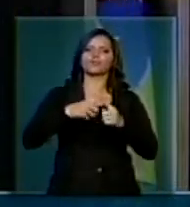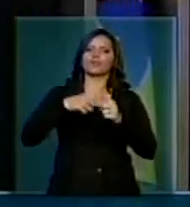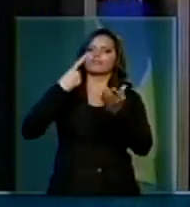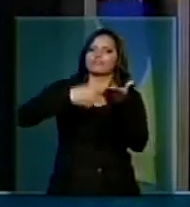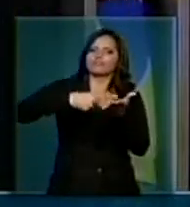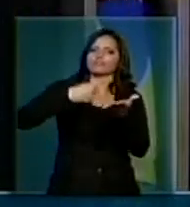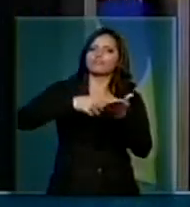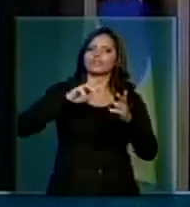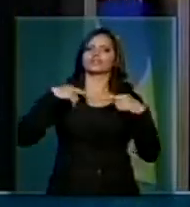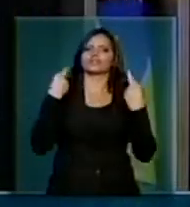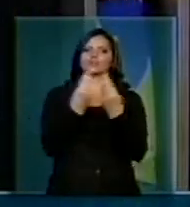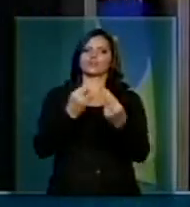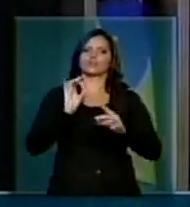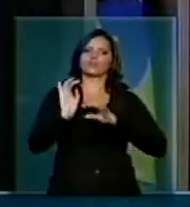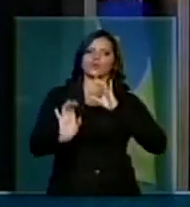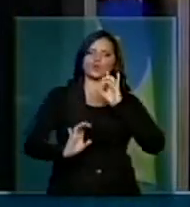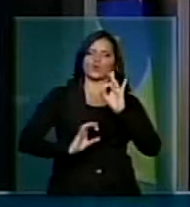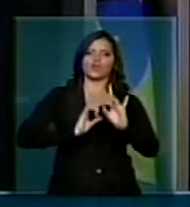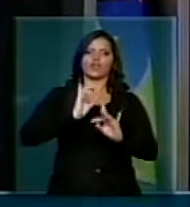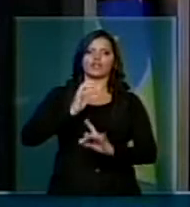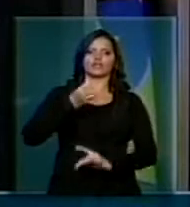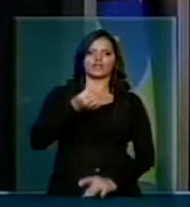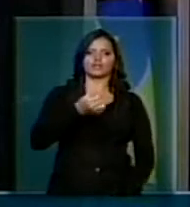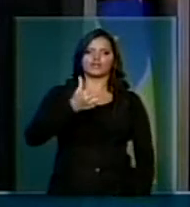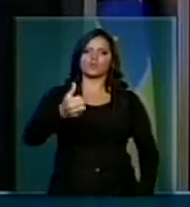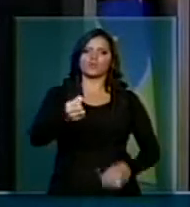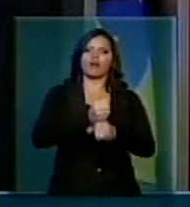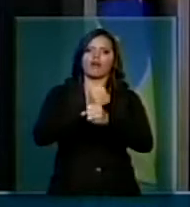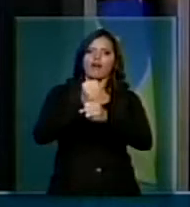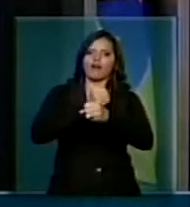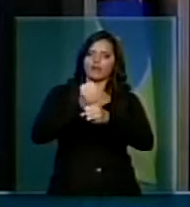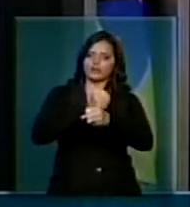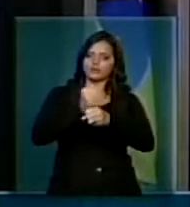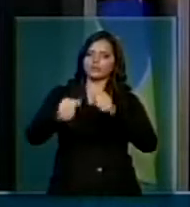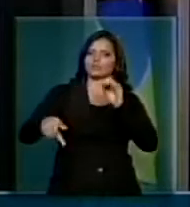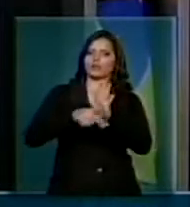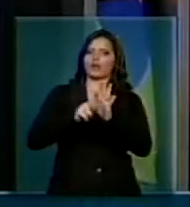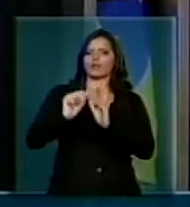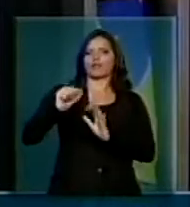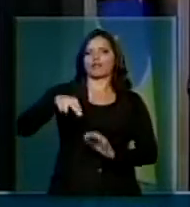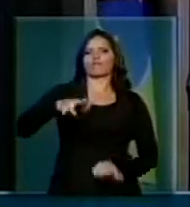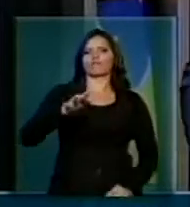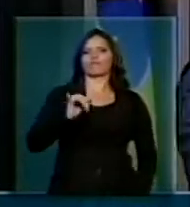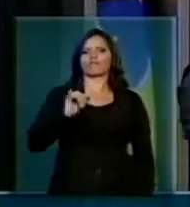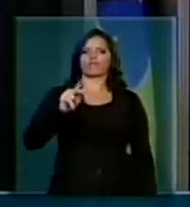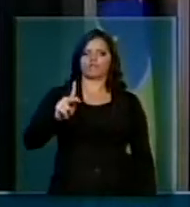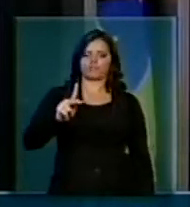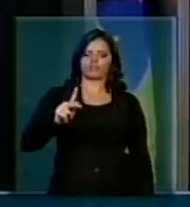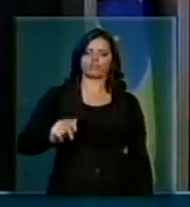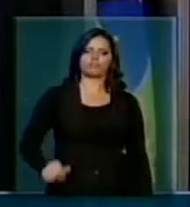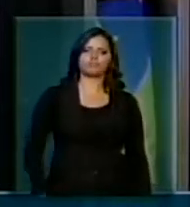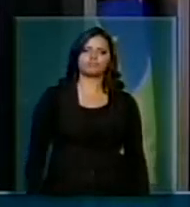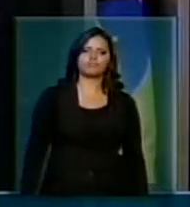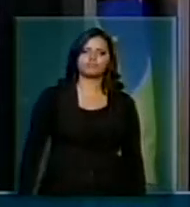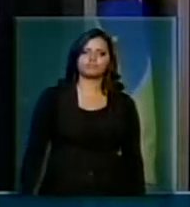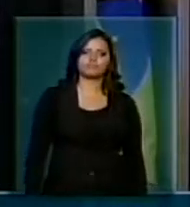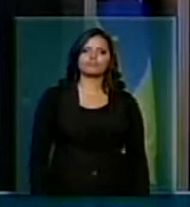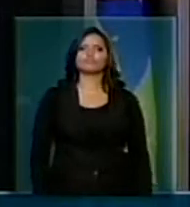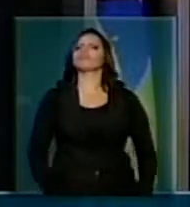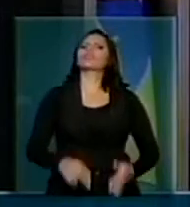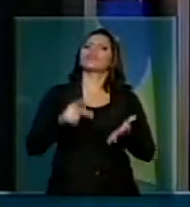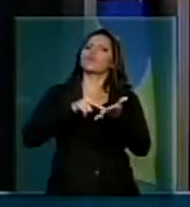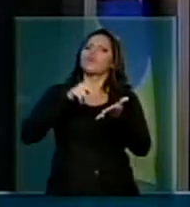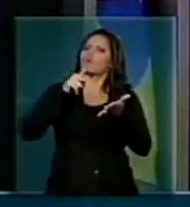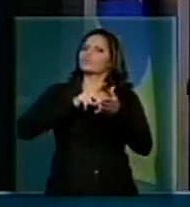sessão solene pelos 61 anos da Anfip. Sem dúvida